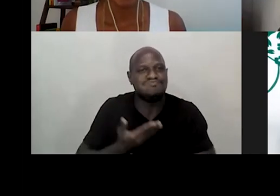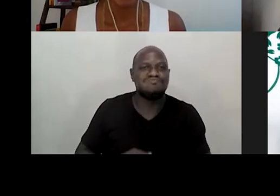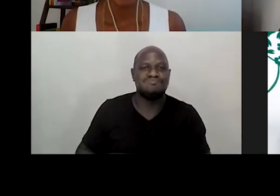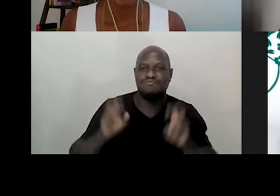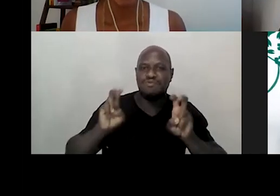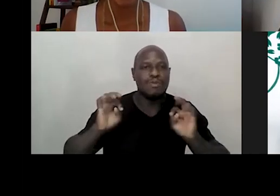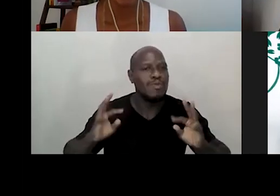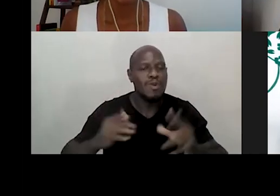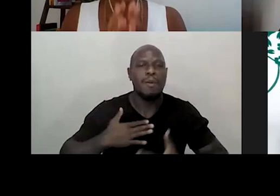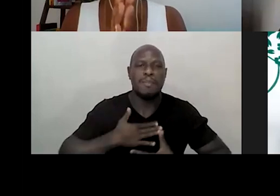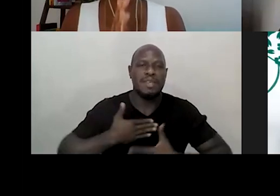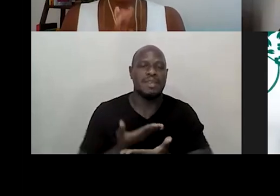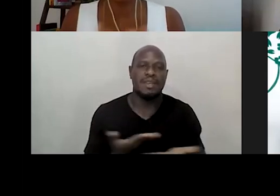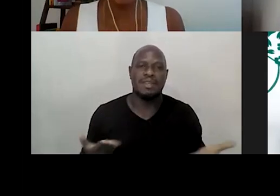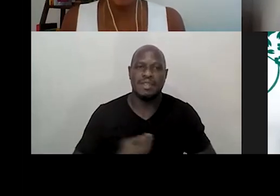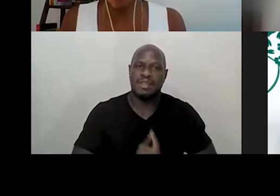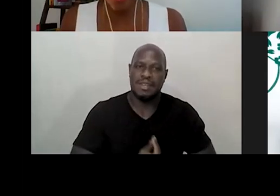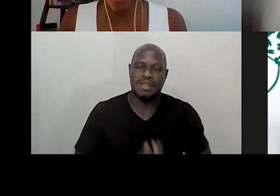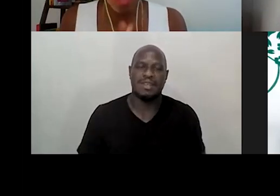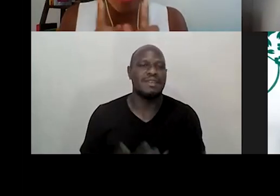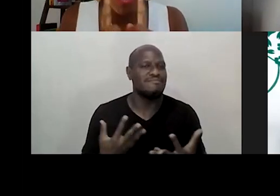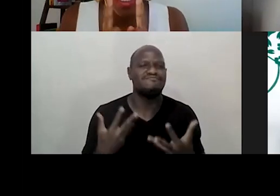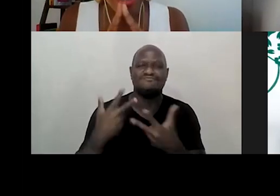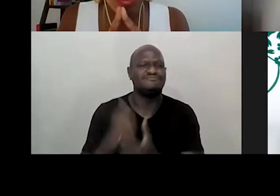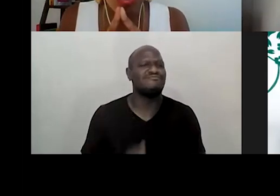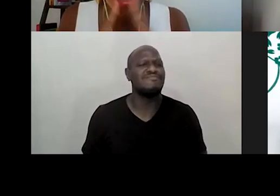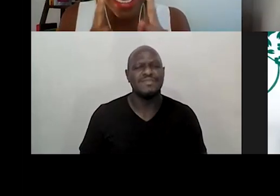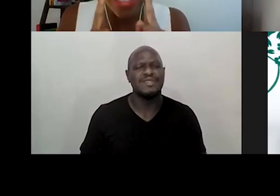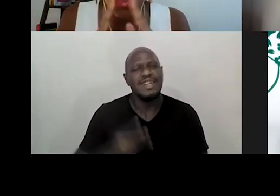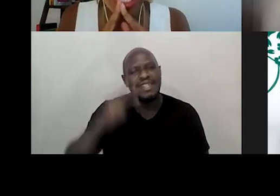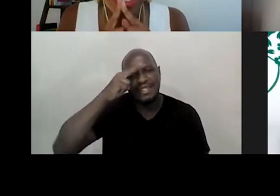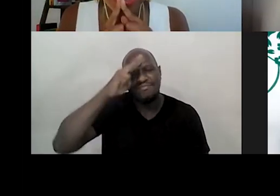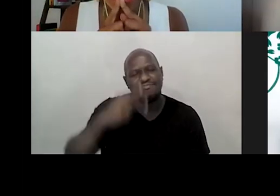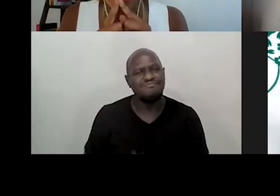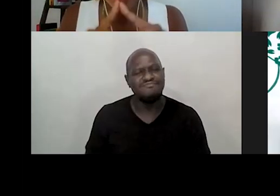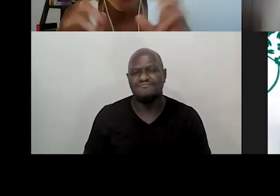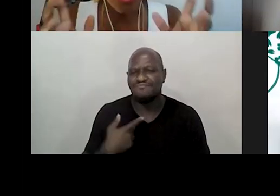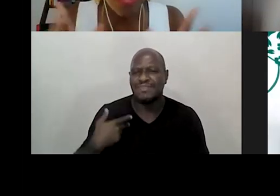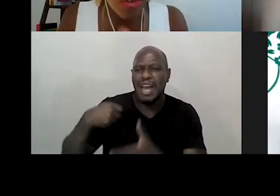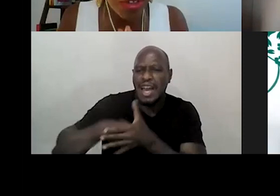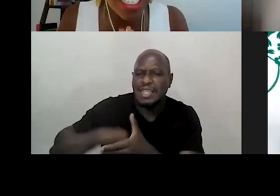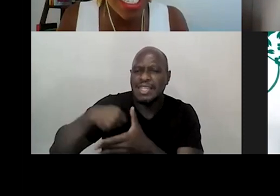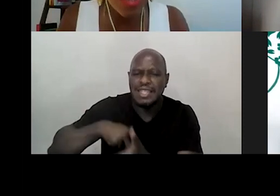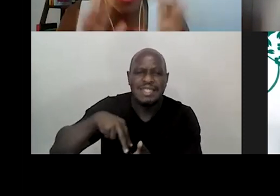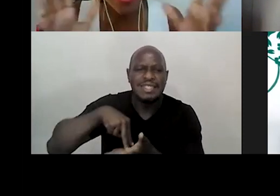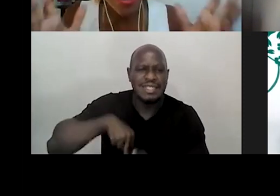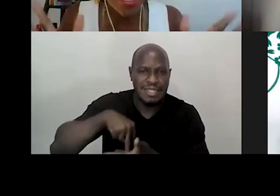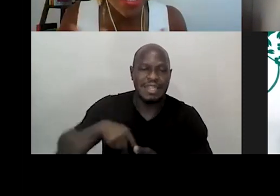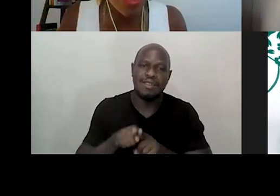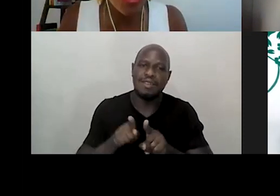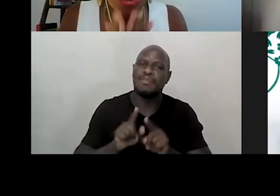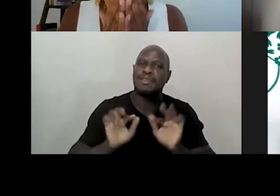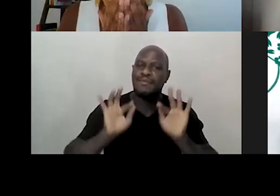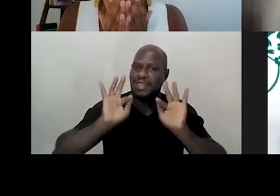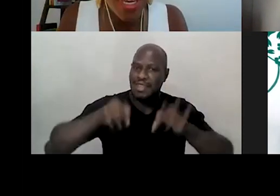isso. Um grande prazer estar aqui. Maravilha, Arius, a memória como um legado de resistência. Então, eu também vou finalizando aqui e